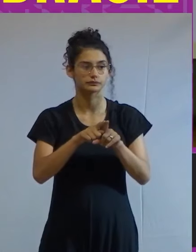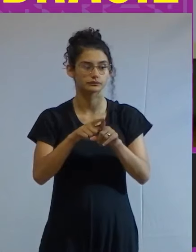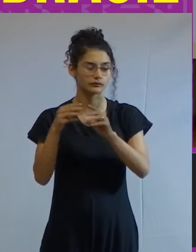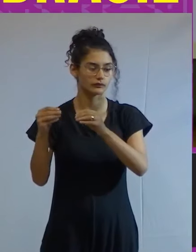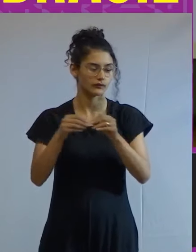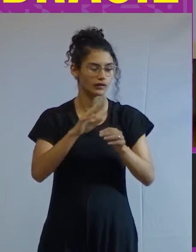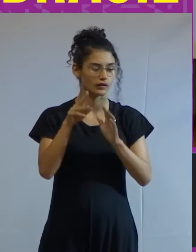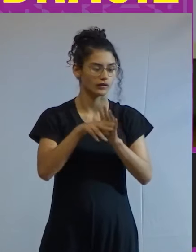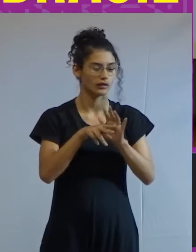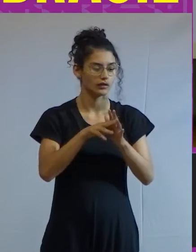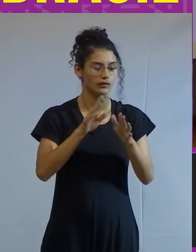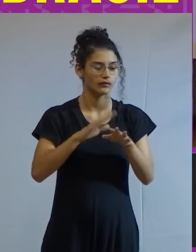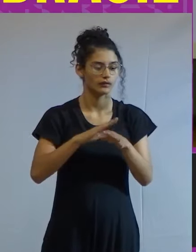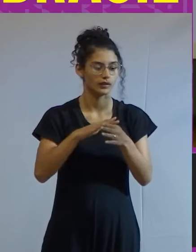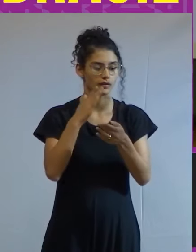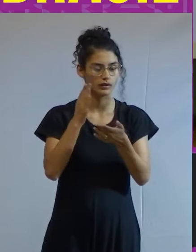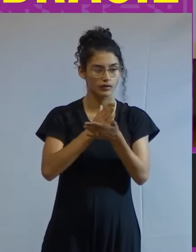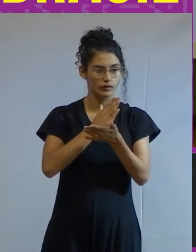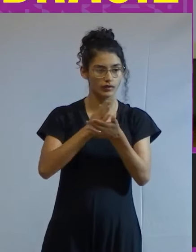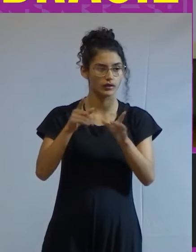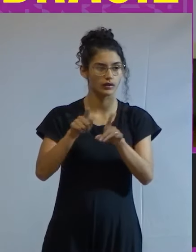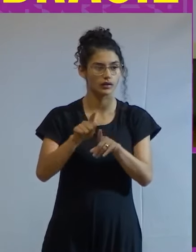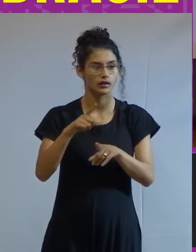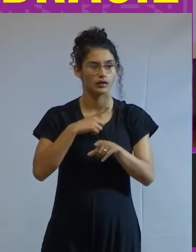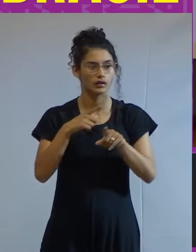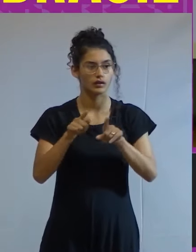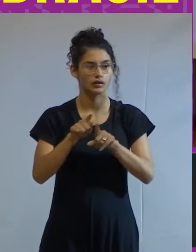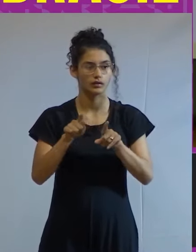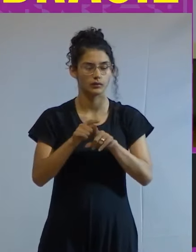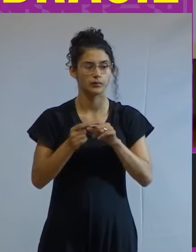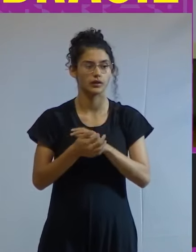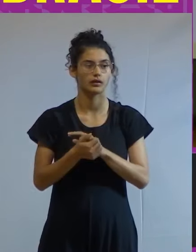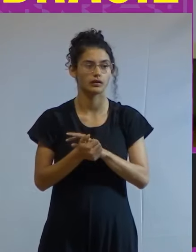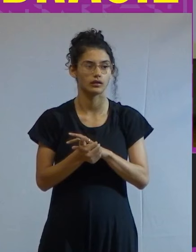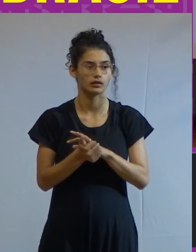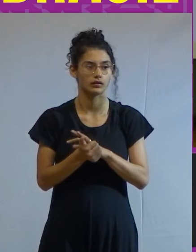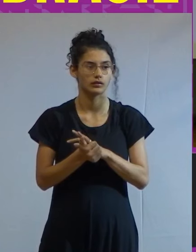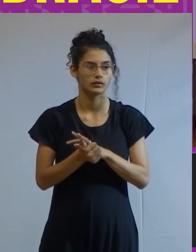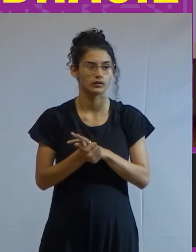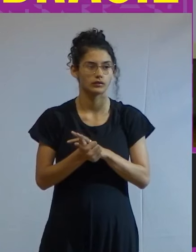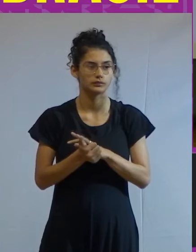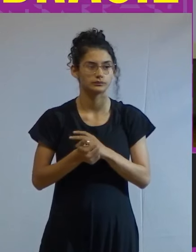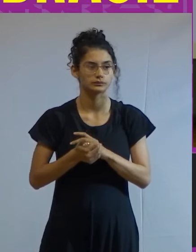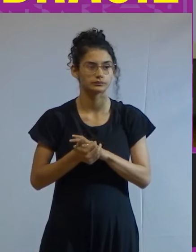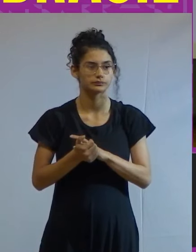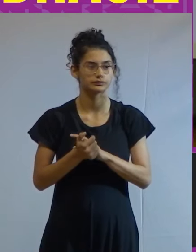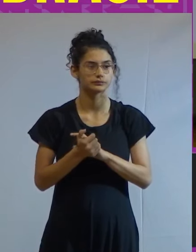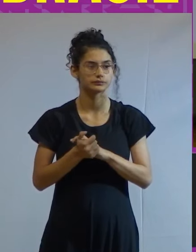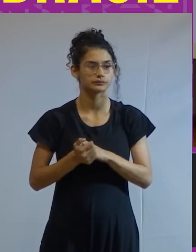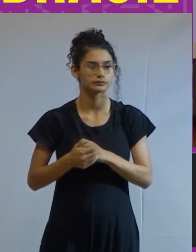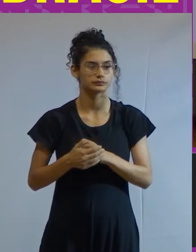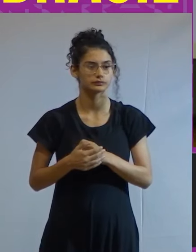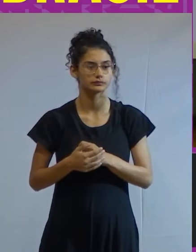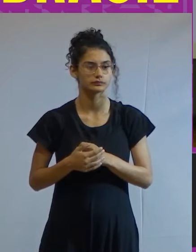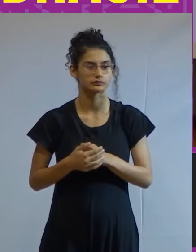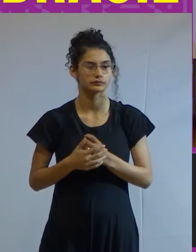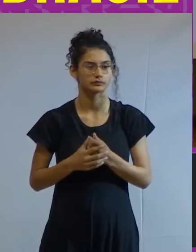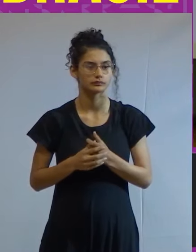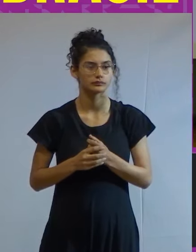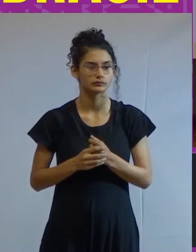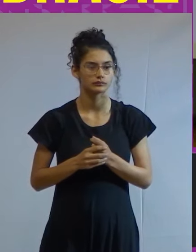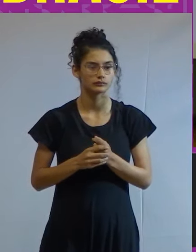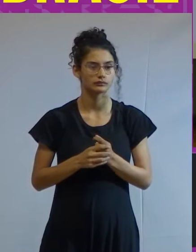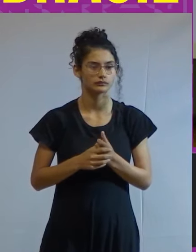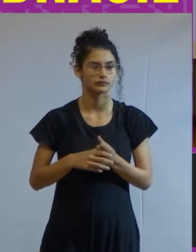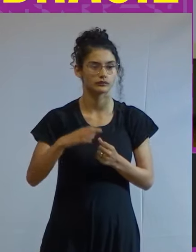tributação dos dividendos temos o que o que se chama de pilar 2 da